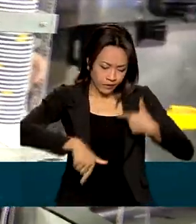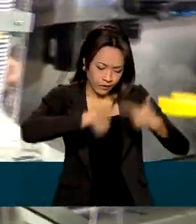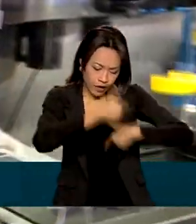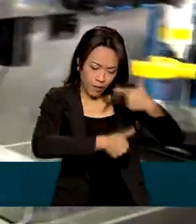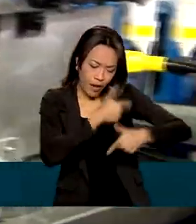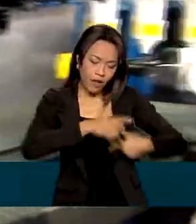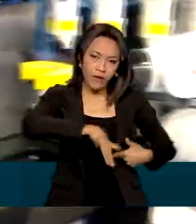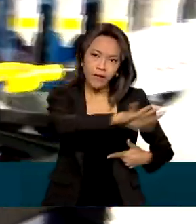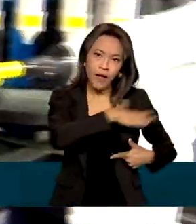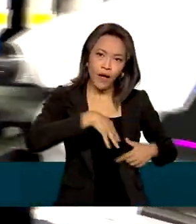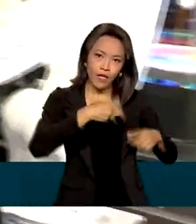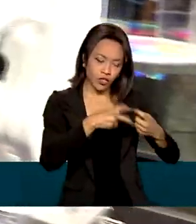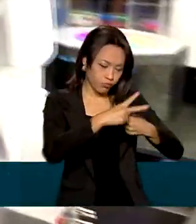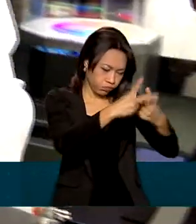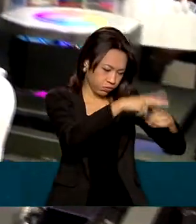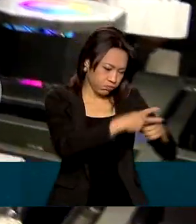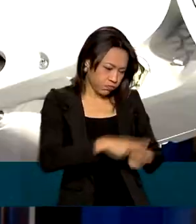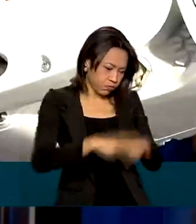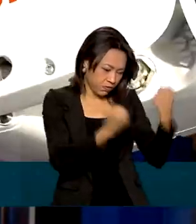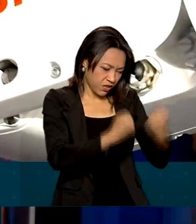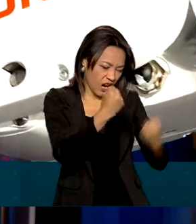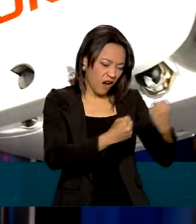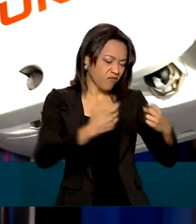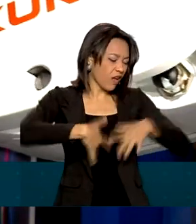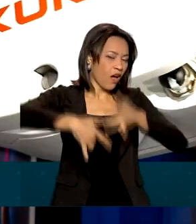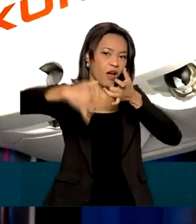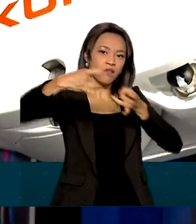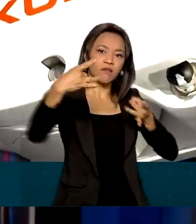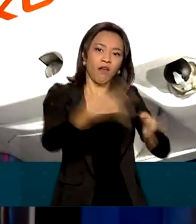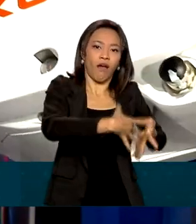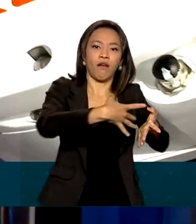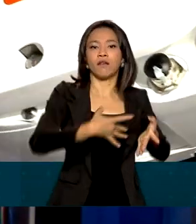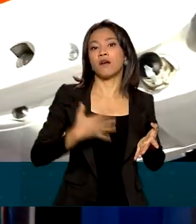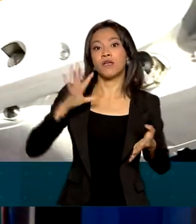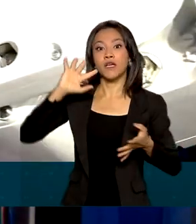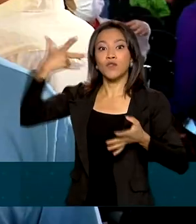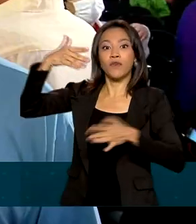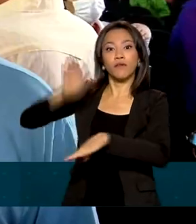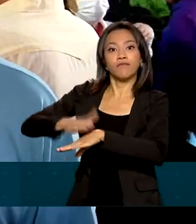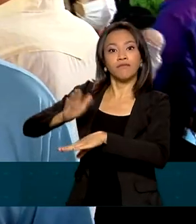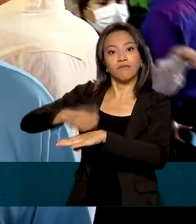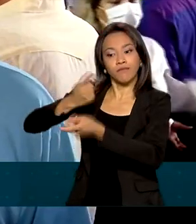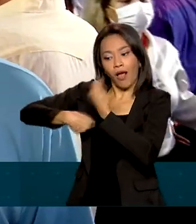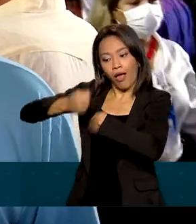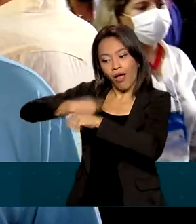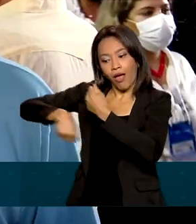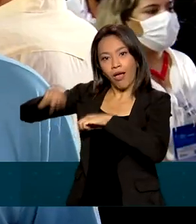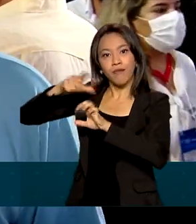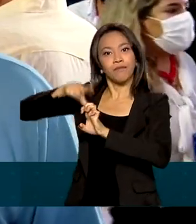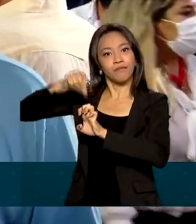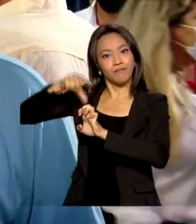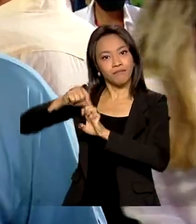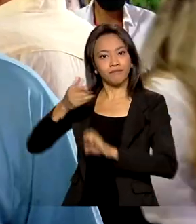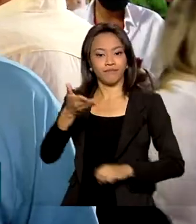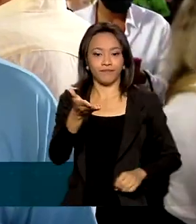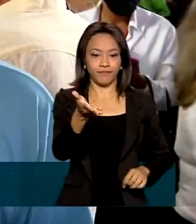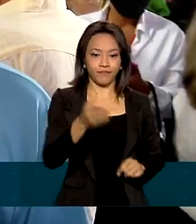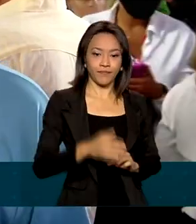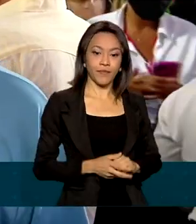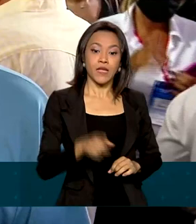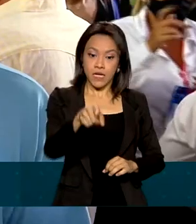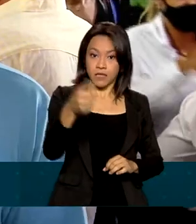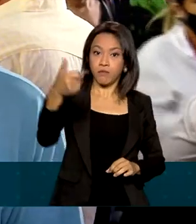automobilístico e resolveram pedir demissão para abrir o próprio negócio. A gente desenvolveu a Roboteria e o IceBot